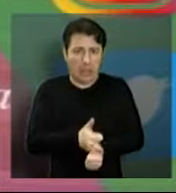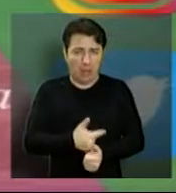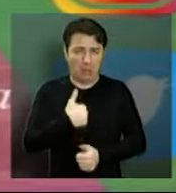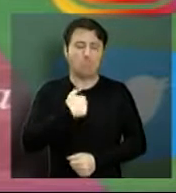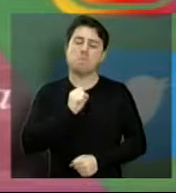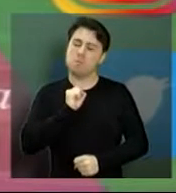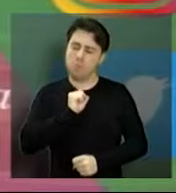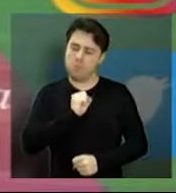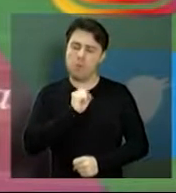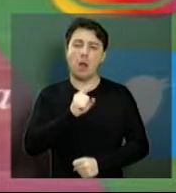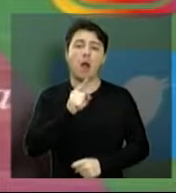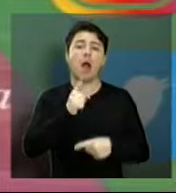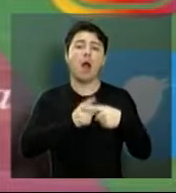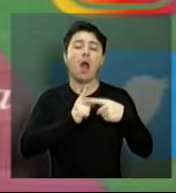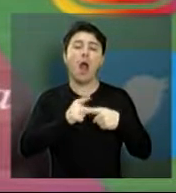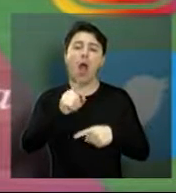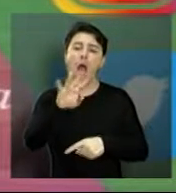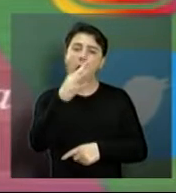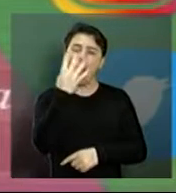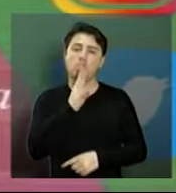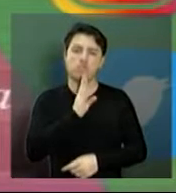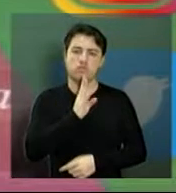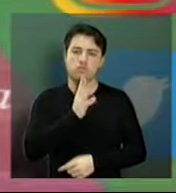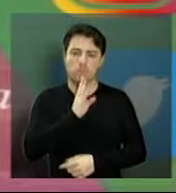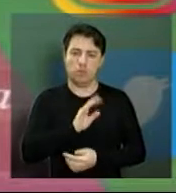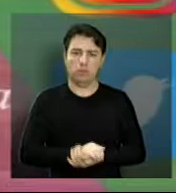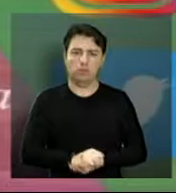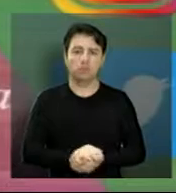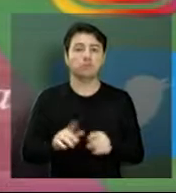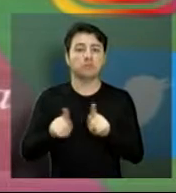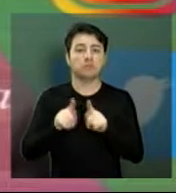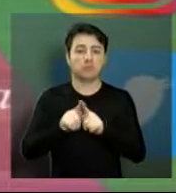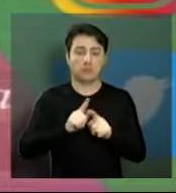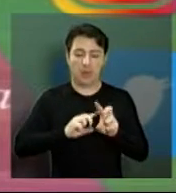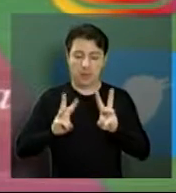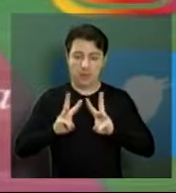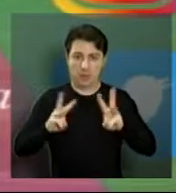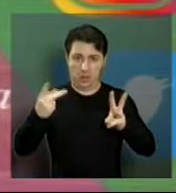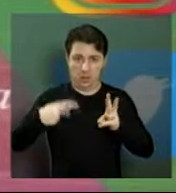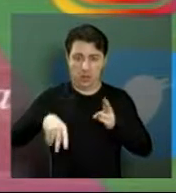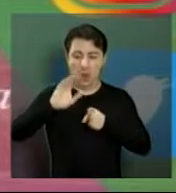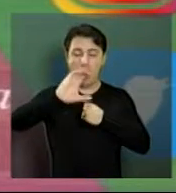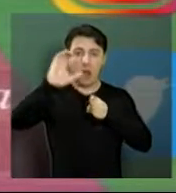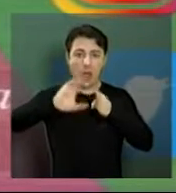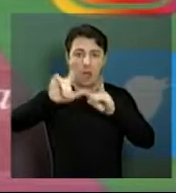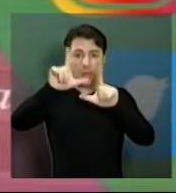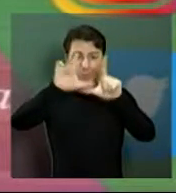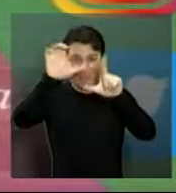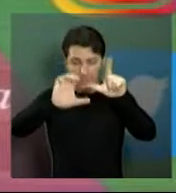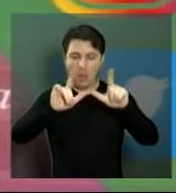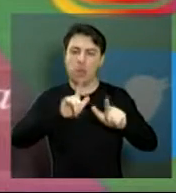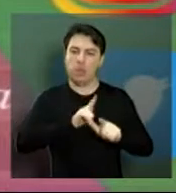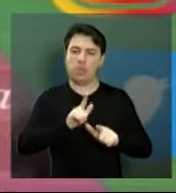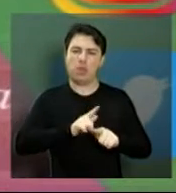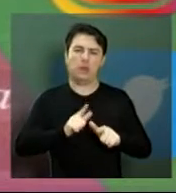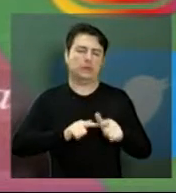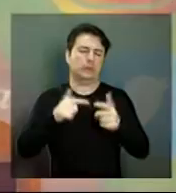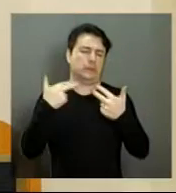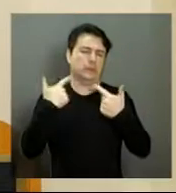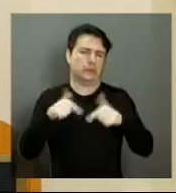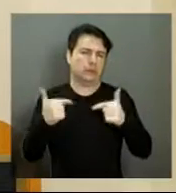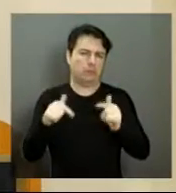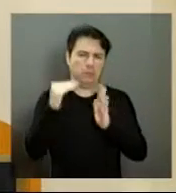detalhes todas as nossas atividades. Também temos o site da TV Câmara, onde temos matérias de todos os trabalhos que realizamos.